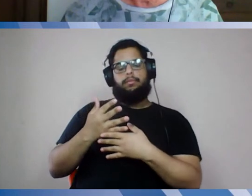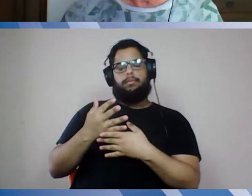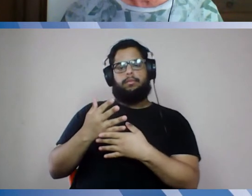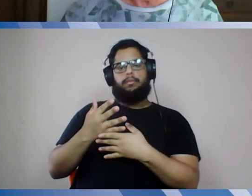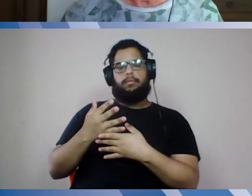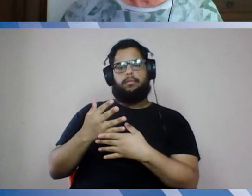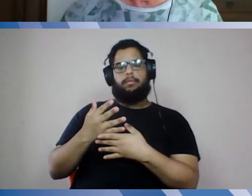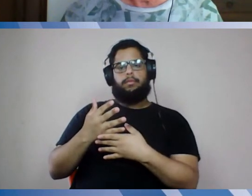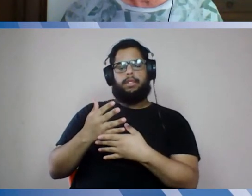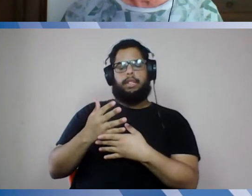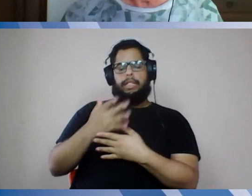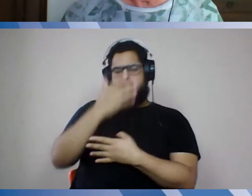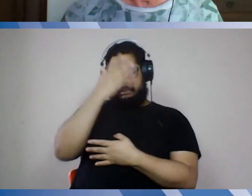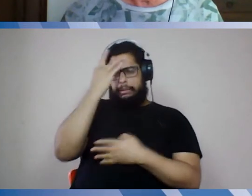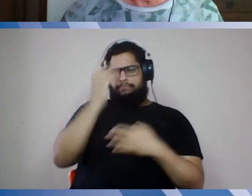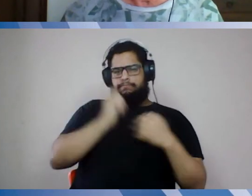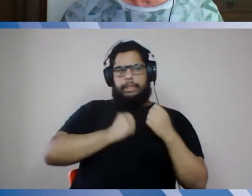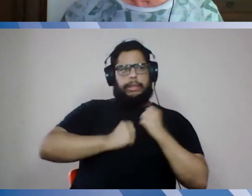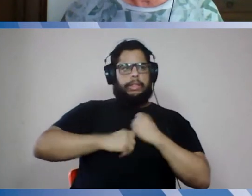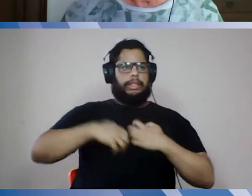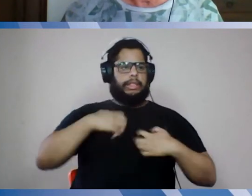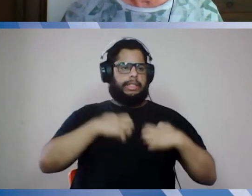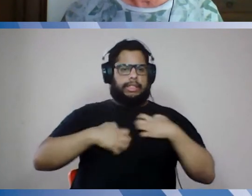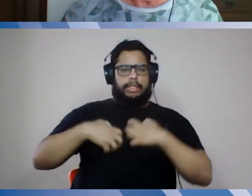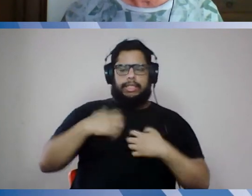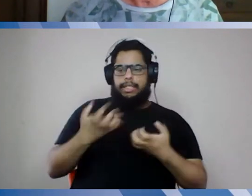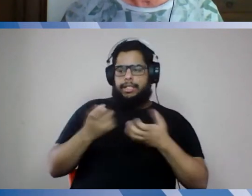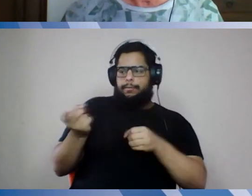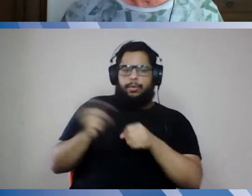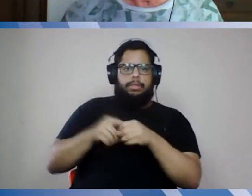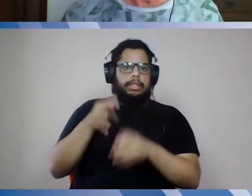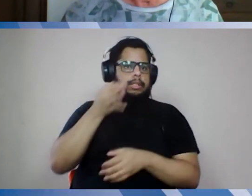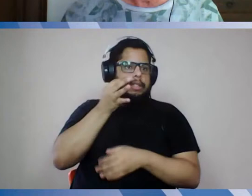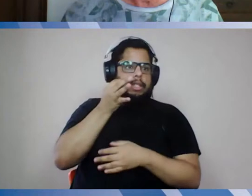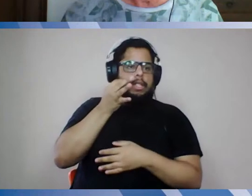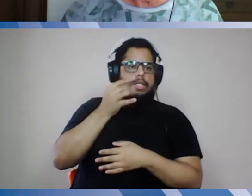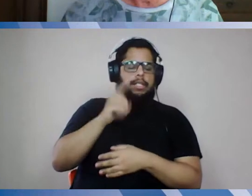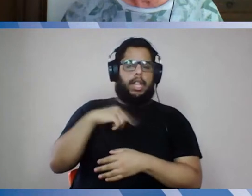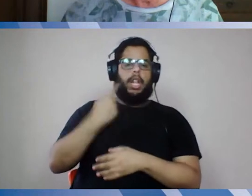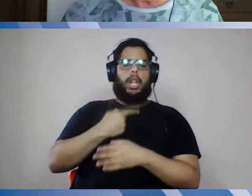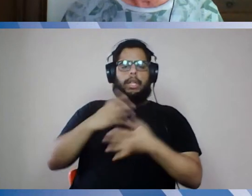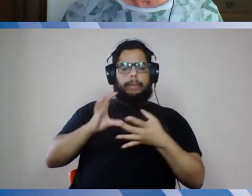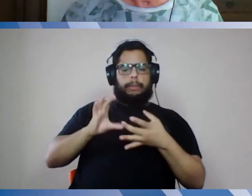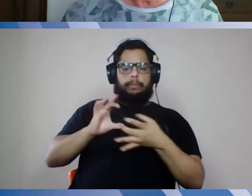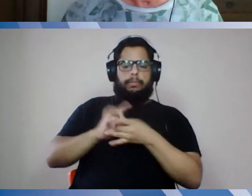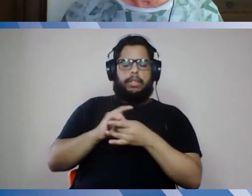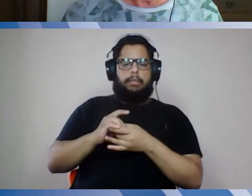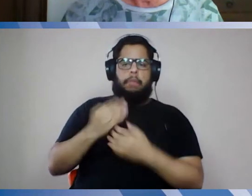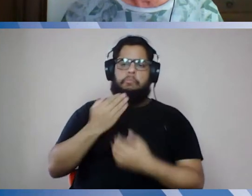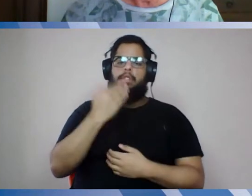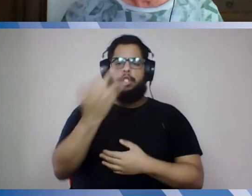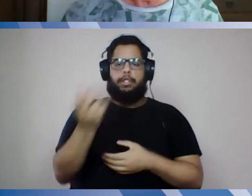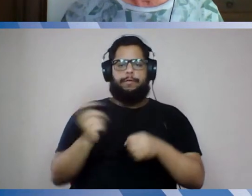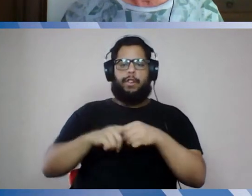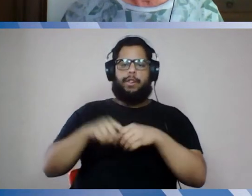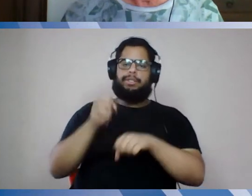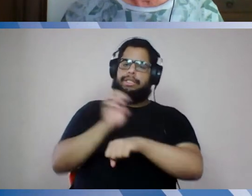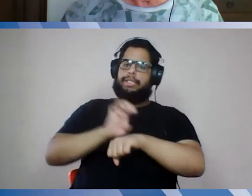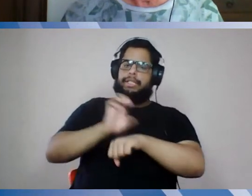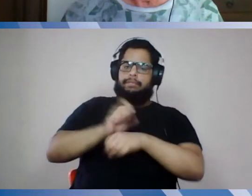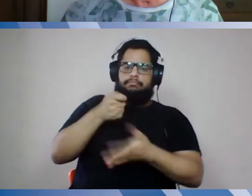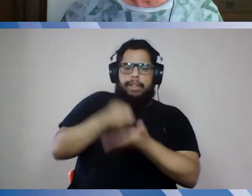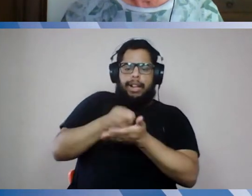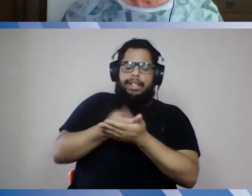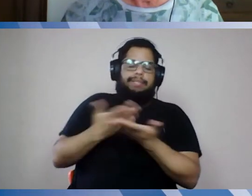muita angústia, muito conflito, muita questão, eu quero voltar, vamos todos nos unir para exigir a volta do estágio. Eu acho que isso está